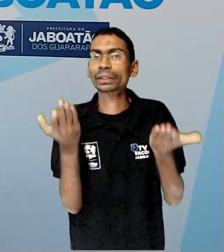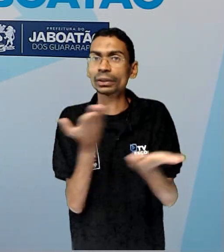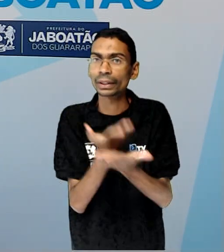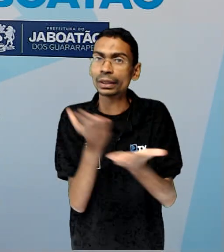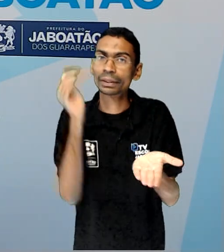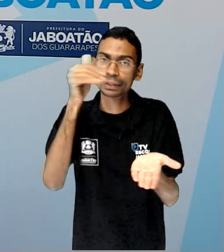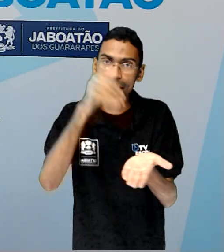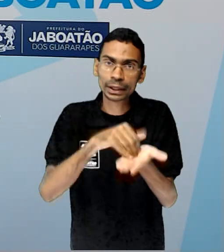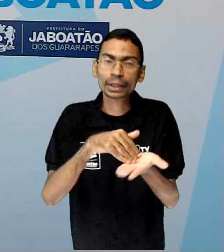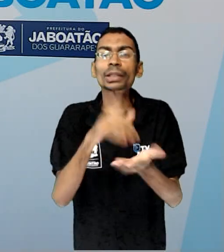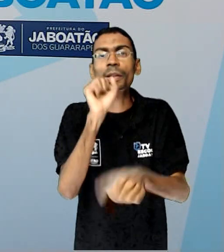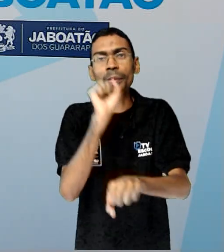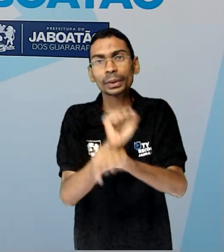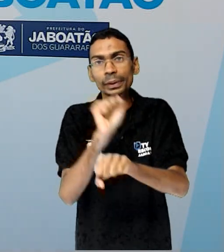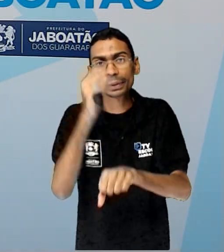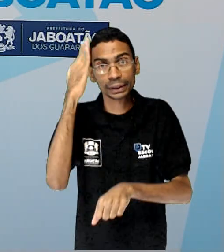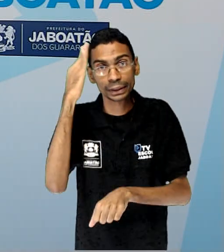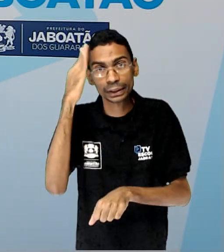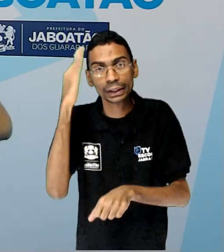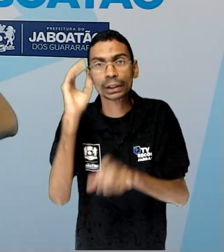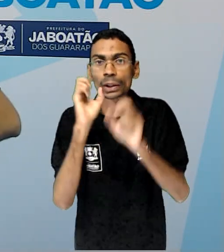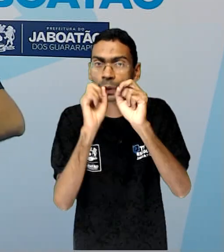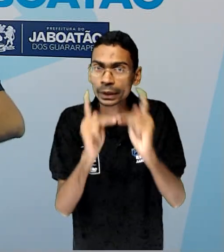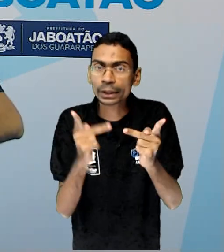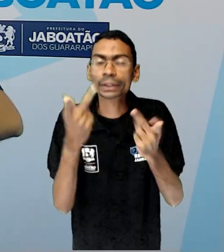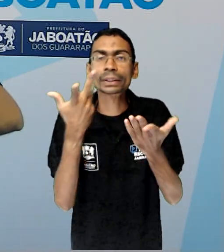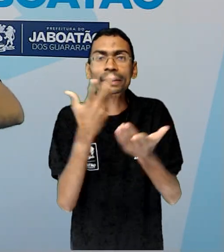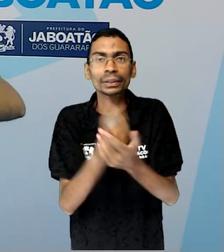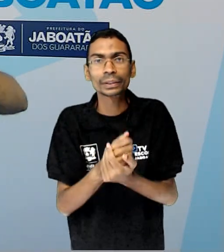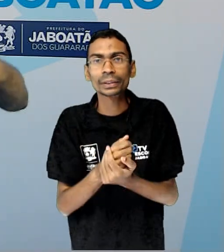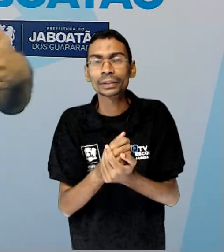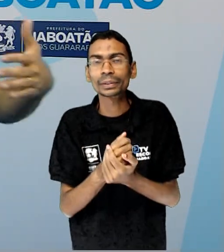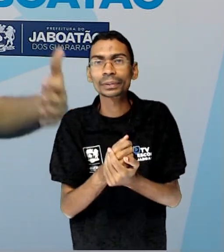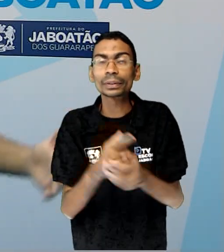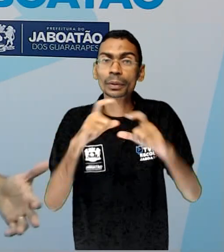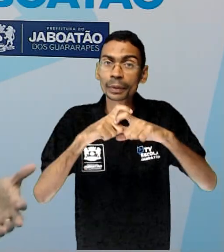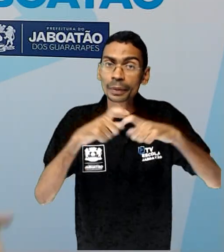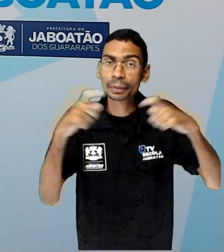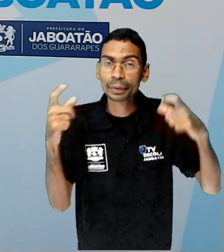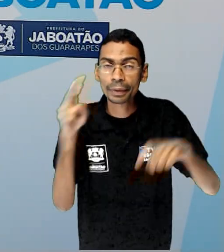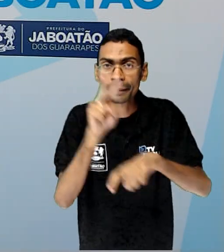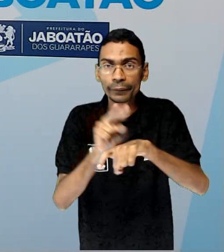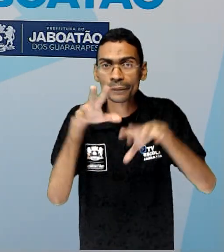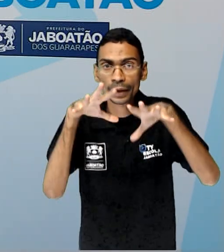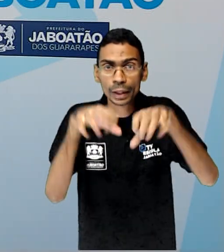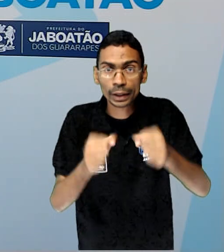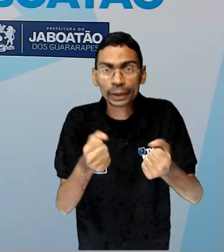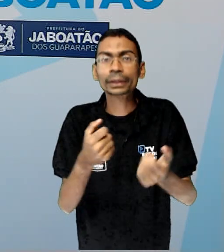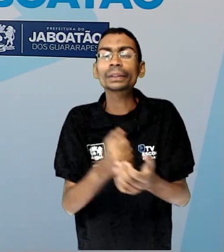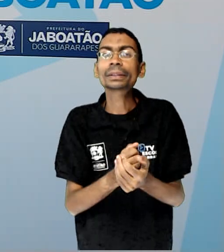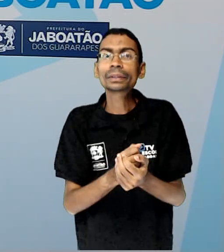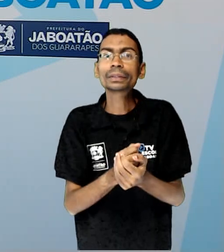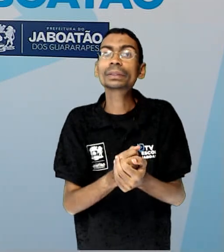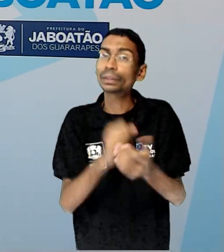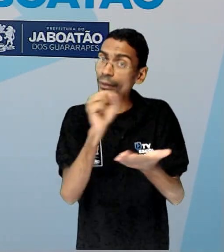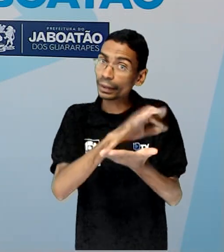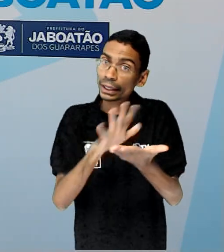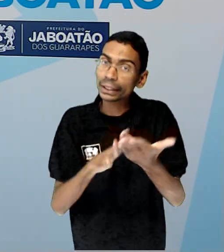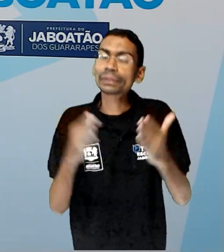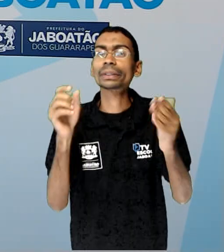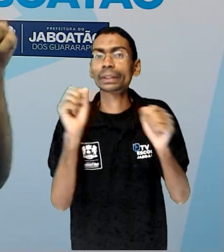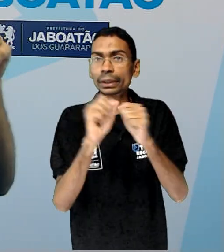Espero que vocês tenham entendido bem aí sobre essa questão da expansão da pecuária. E chegou a tua vez de fazer a tua atividade.